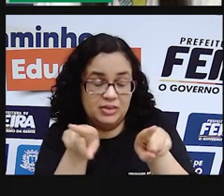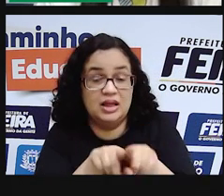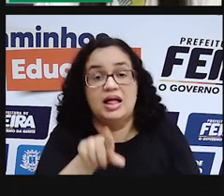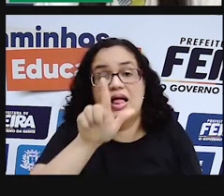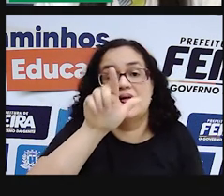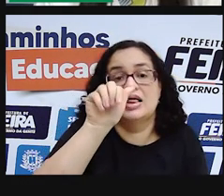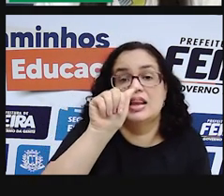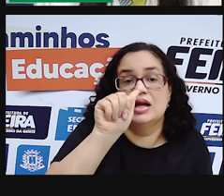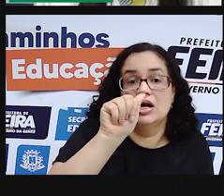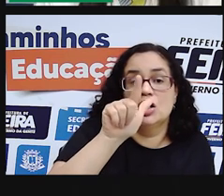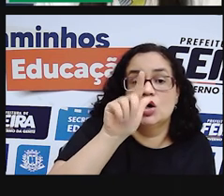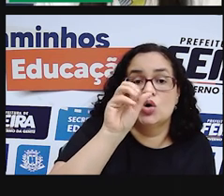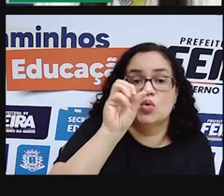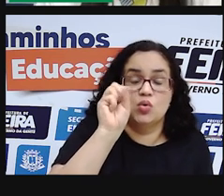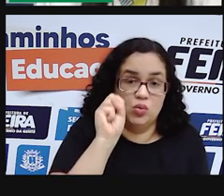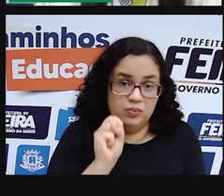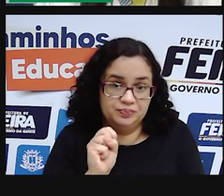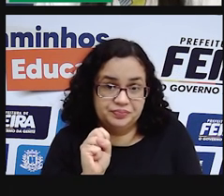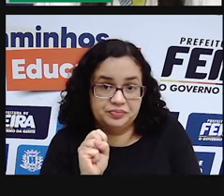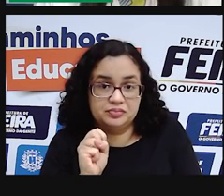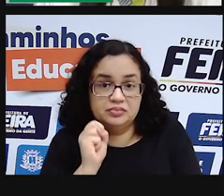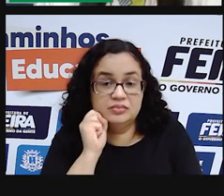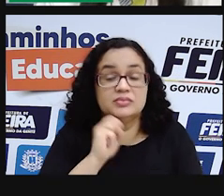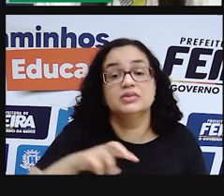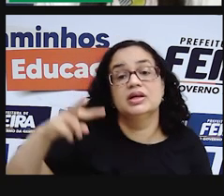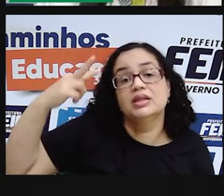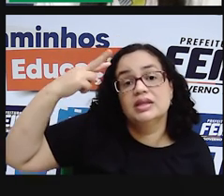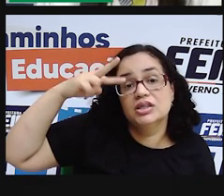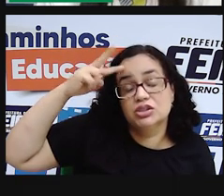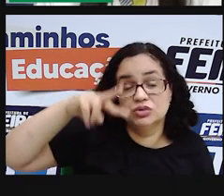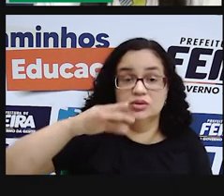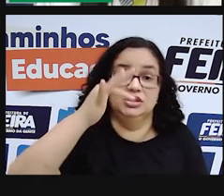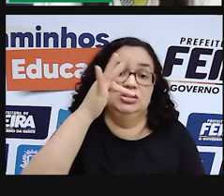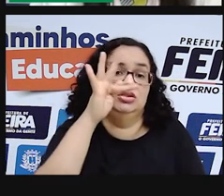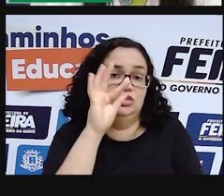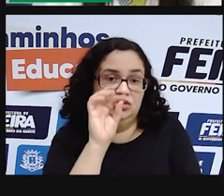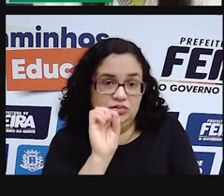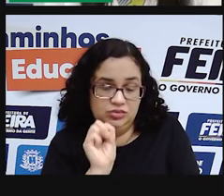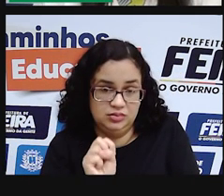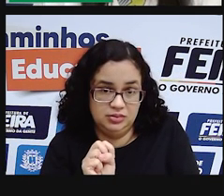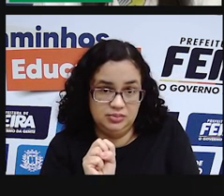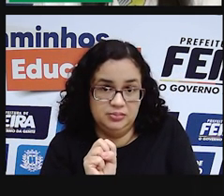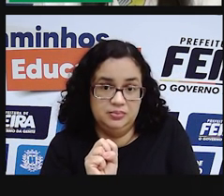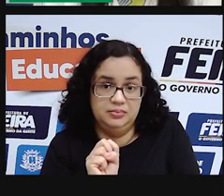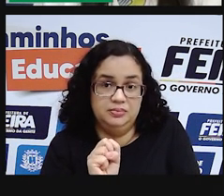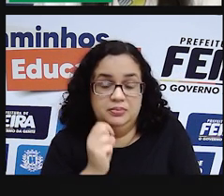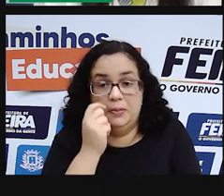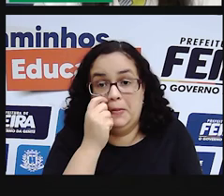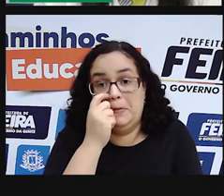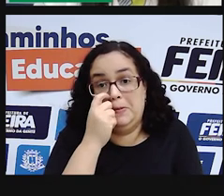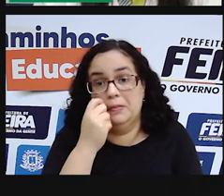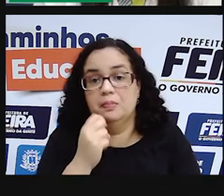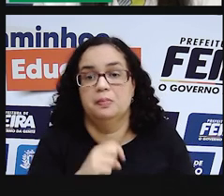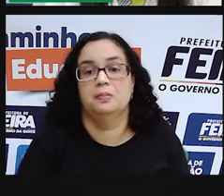lagoas, elas estão fazendo parte da história de Feira de Santana, lá desde o princípio.